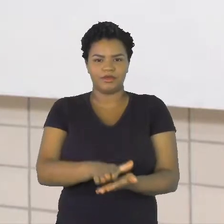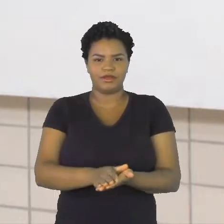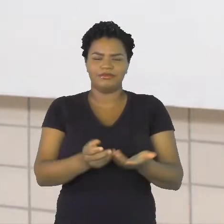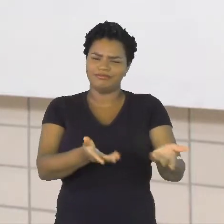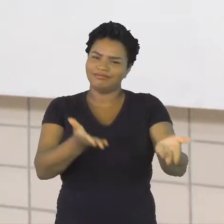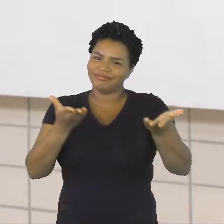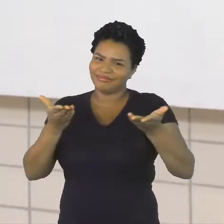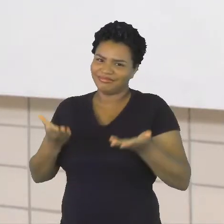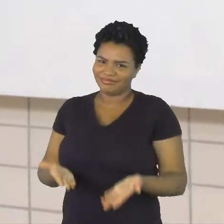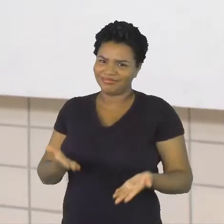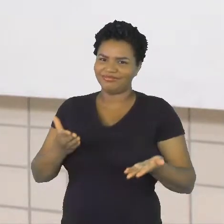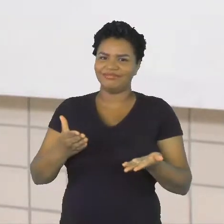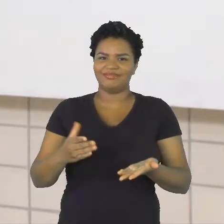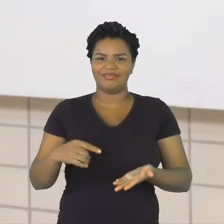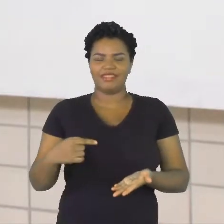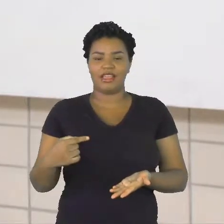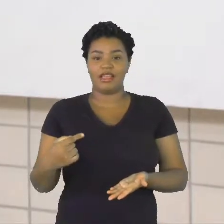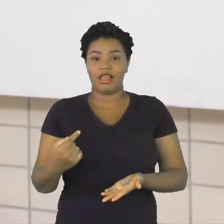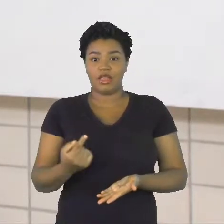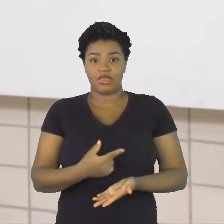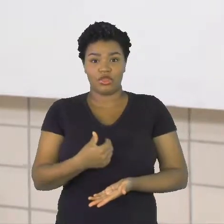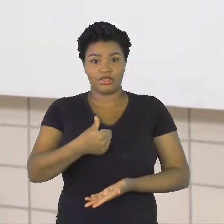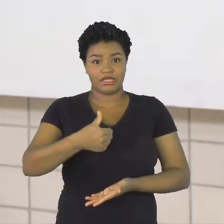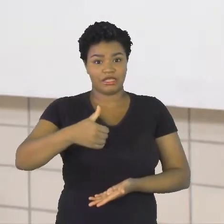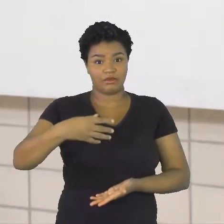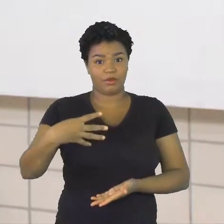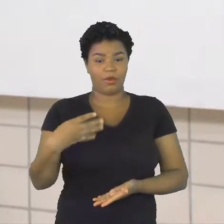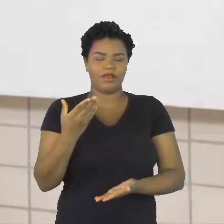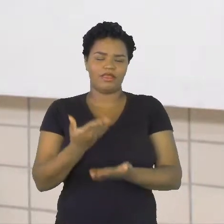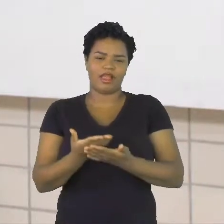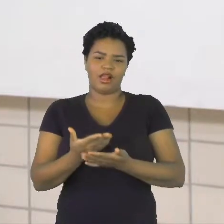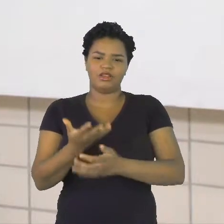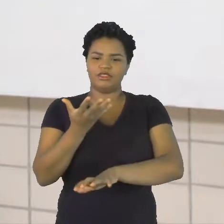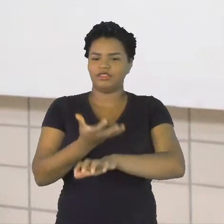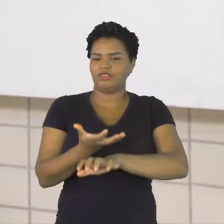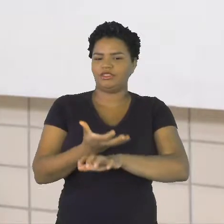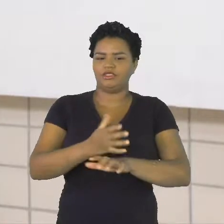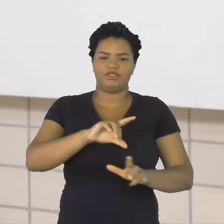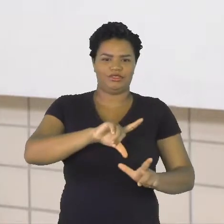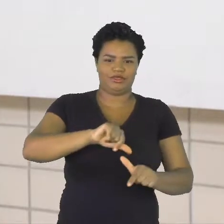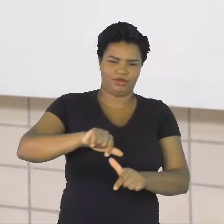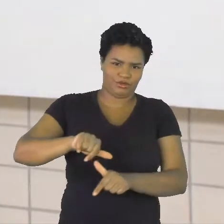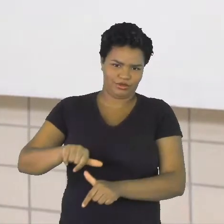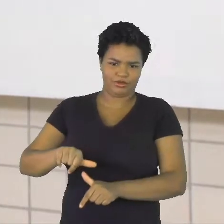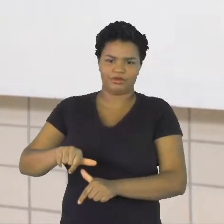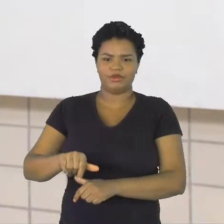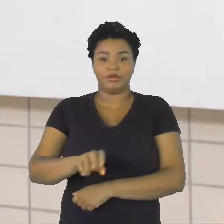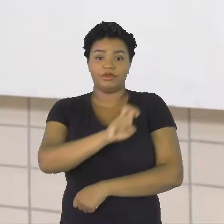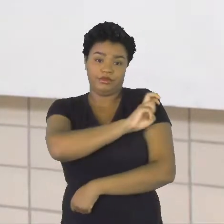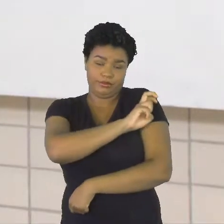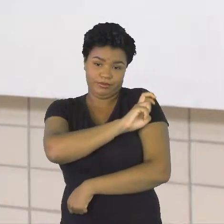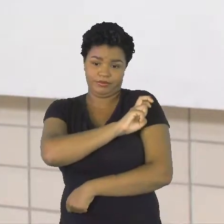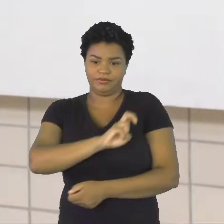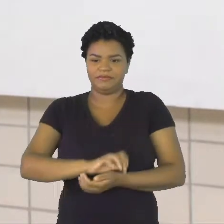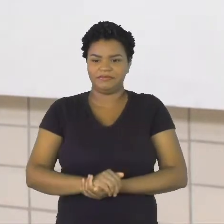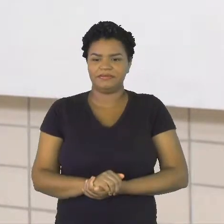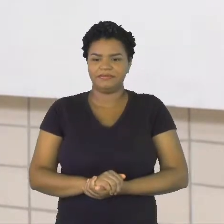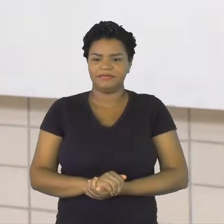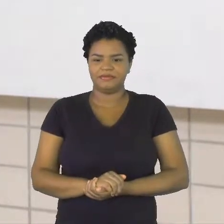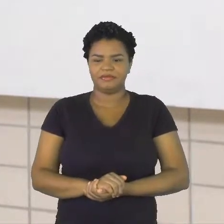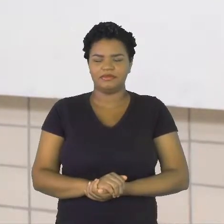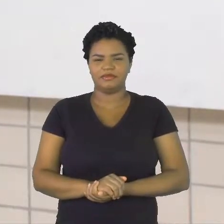bem-vindos à nossa 14ª aula do componente curricular de Geografia do 5º ano. Nós estamos